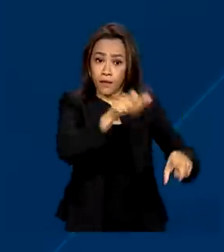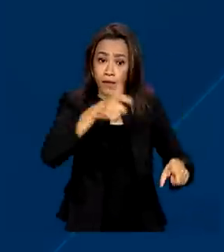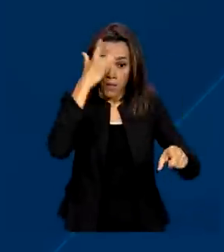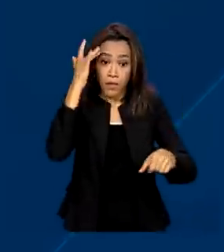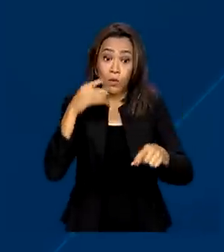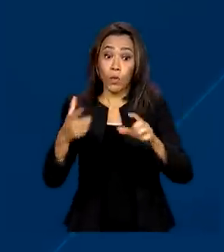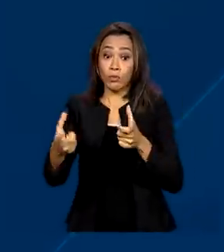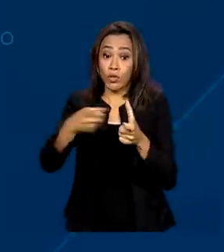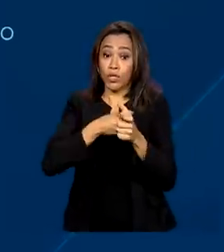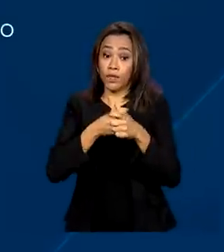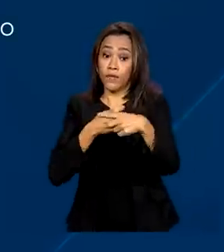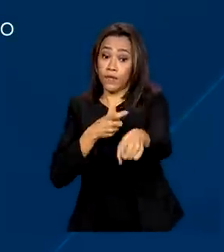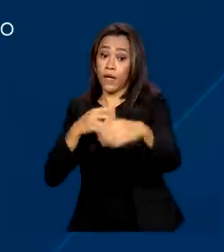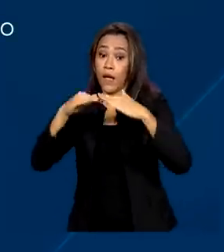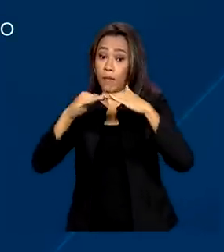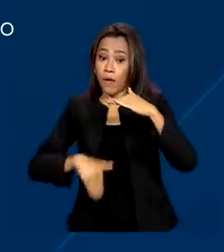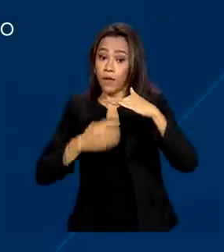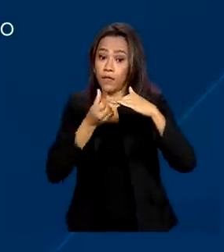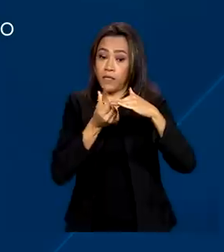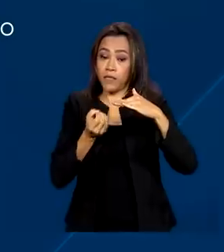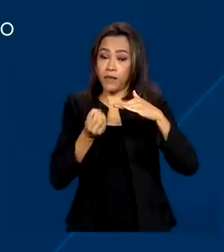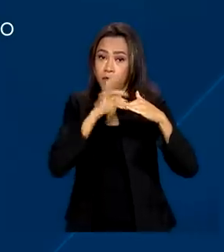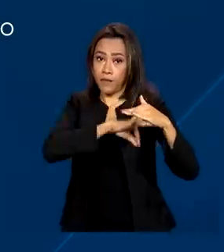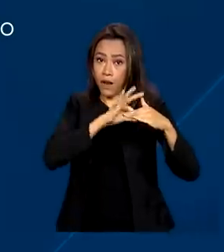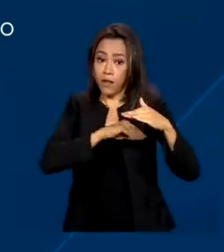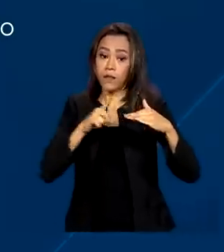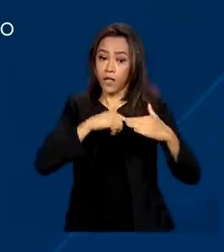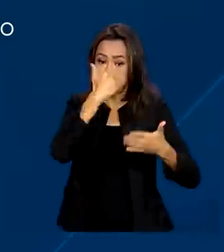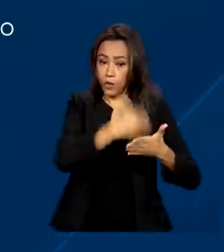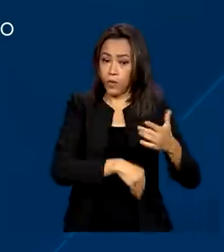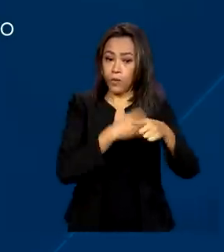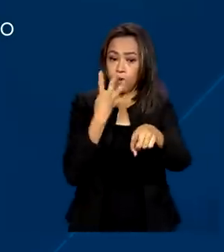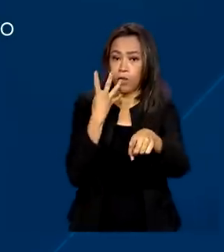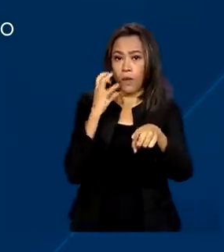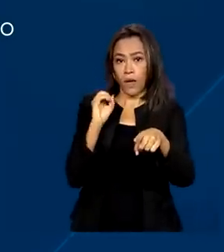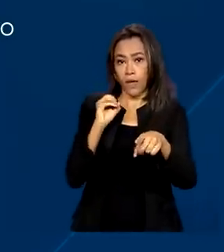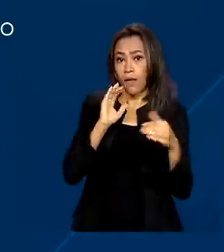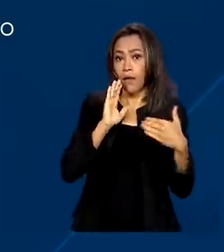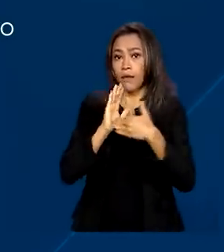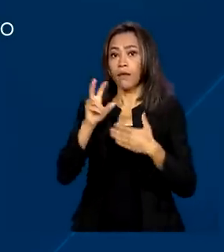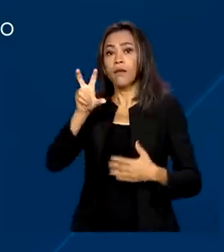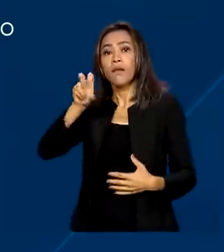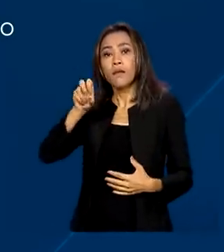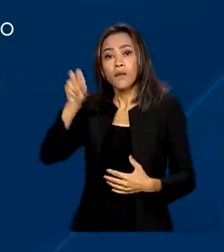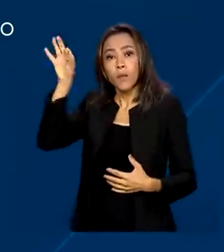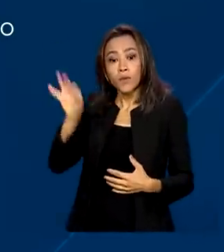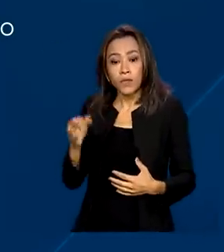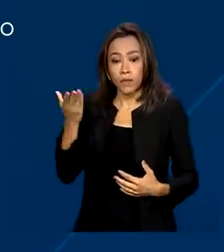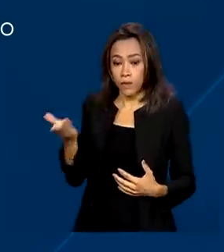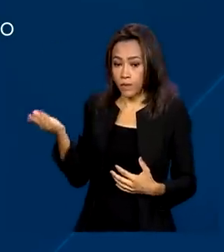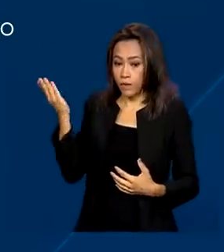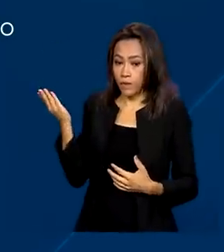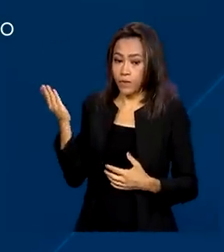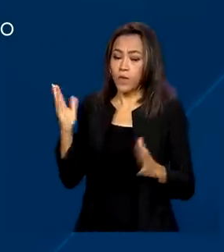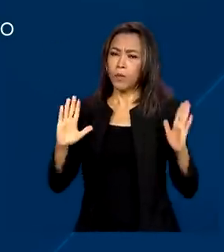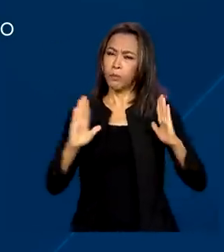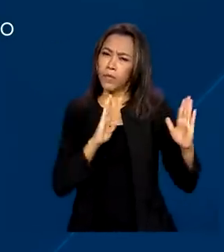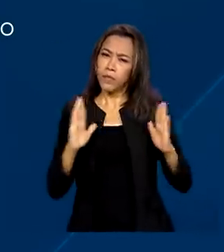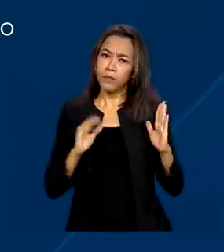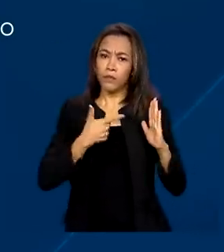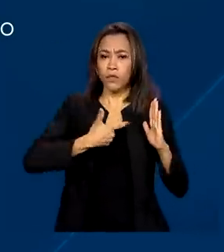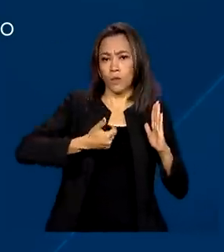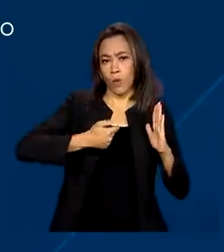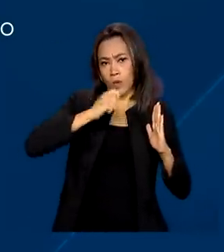salários mínimos, poderão ter descontos de 40% a 50% sobre o valor total do débito, com prazo de até